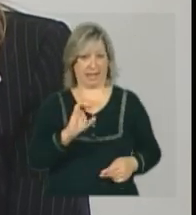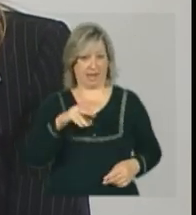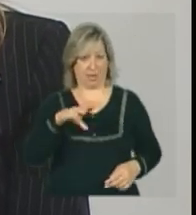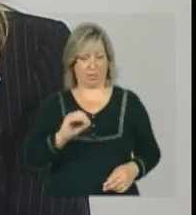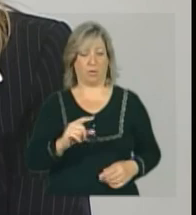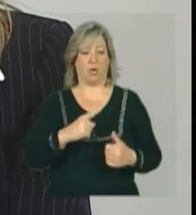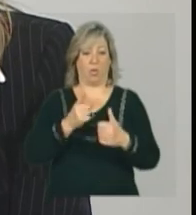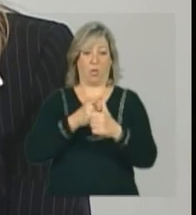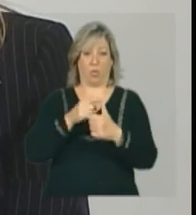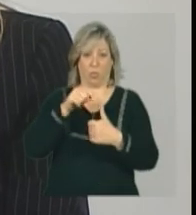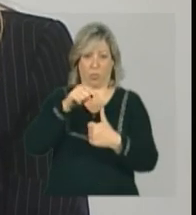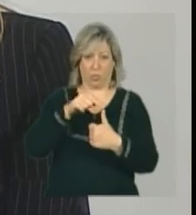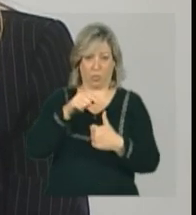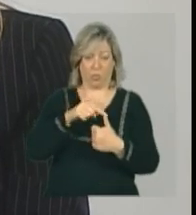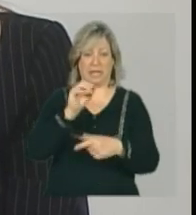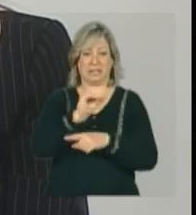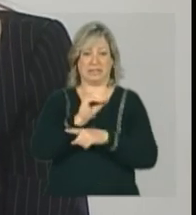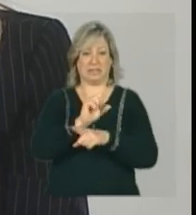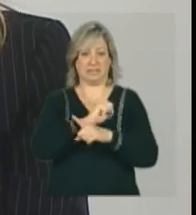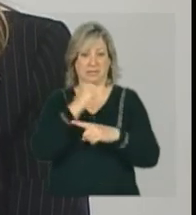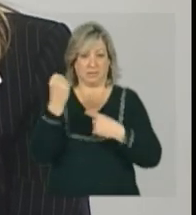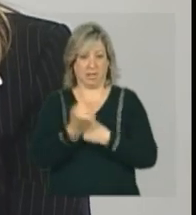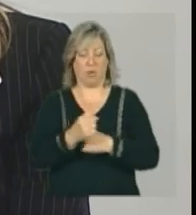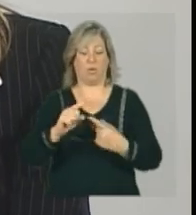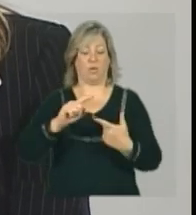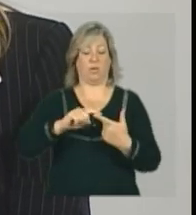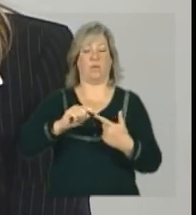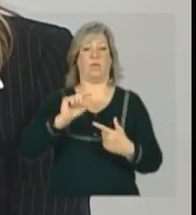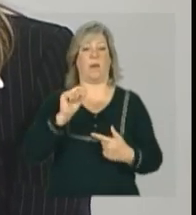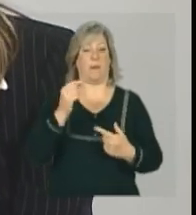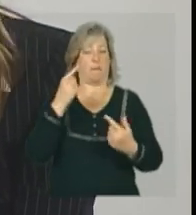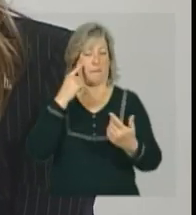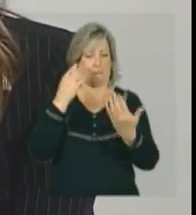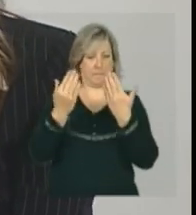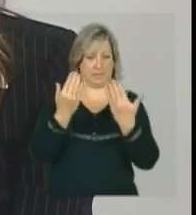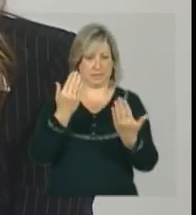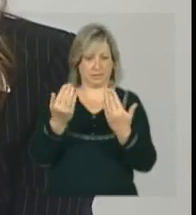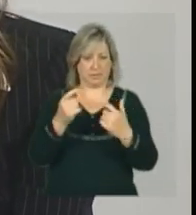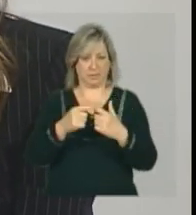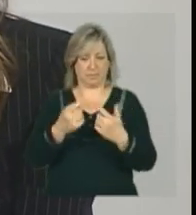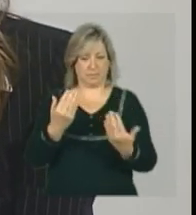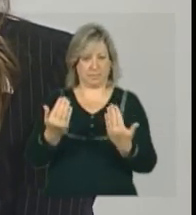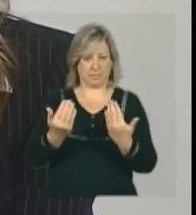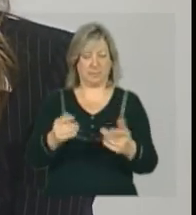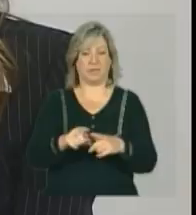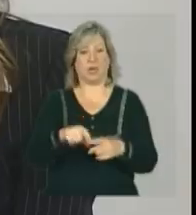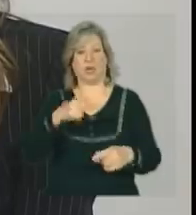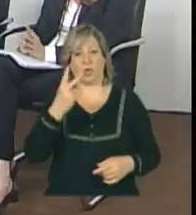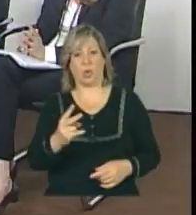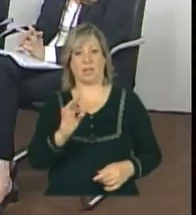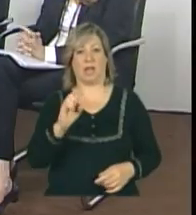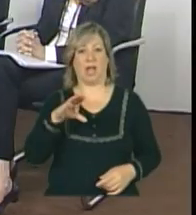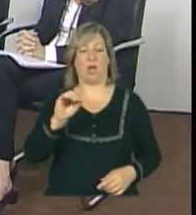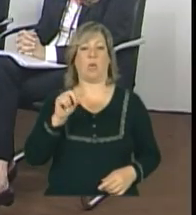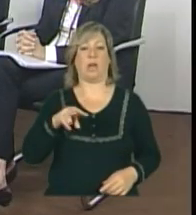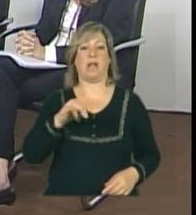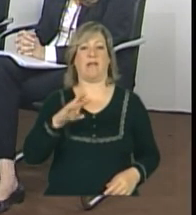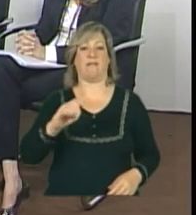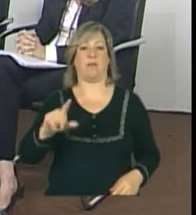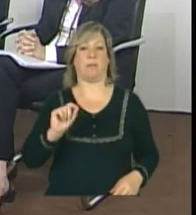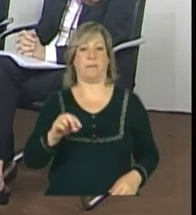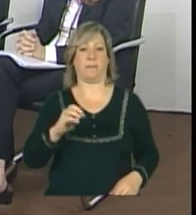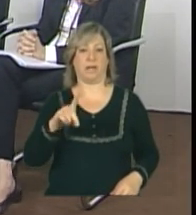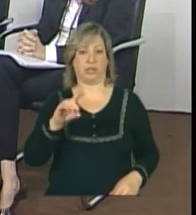social e outro preferencialmente psicólogo e dois técnicos de nível médio. Vamos lá, Idê. Em relação ao